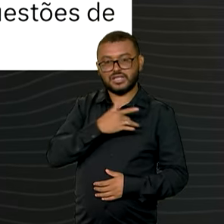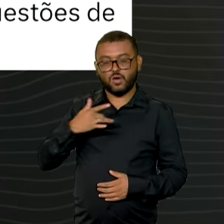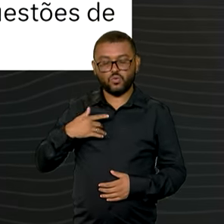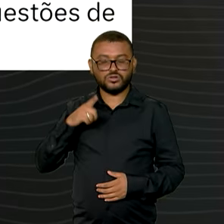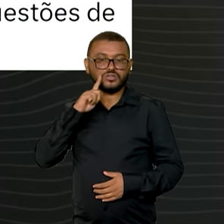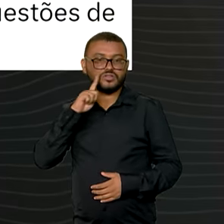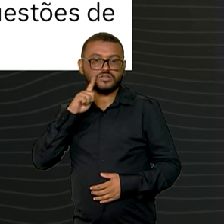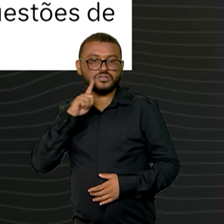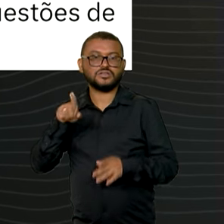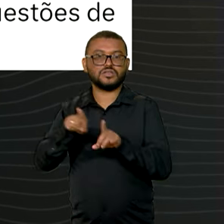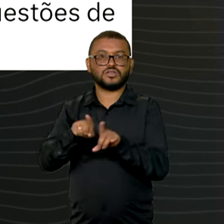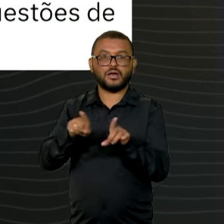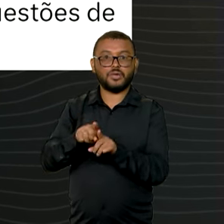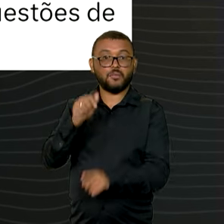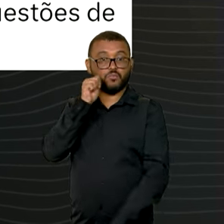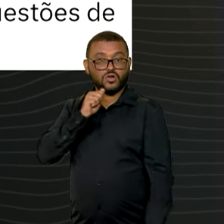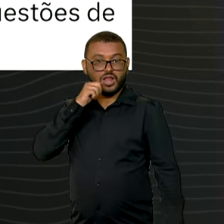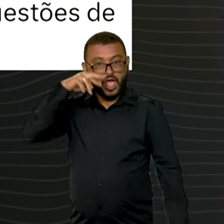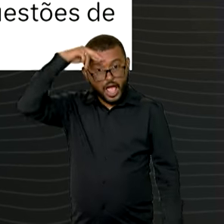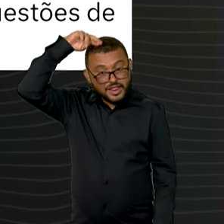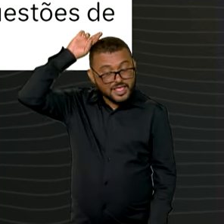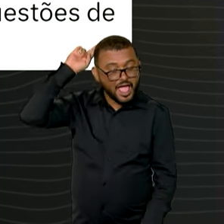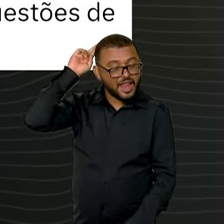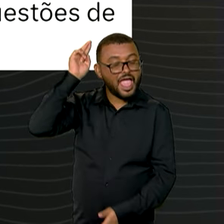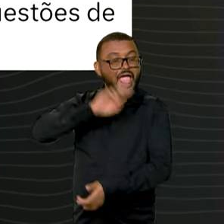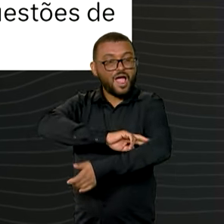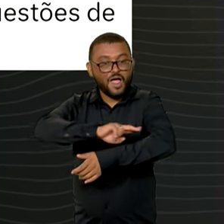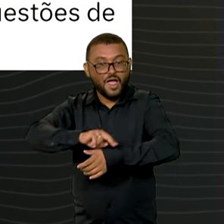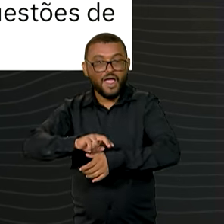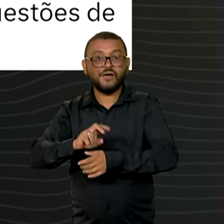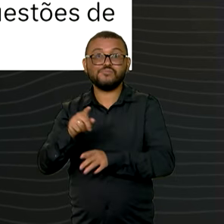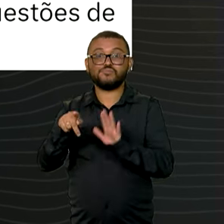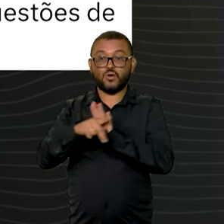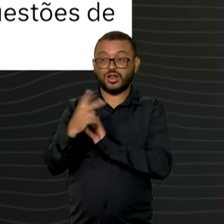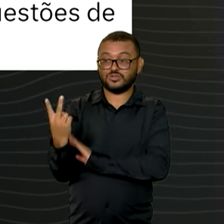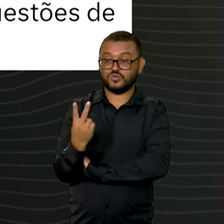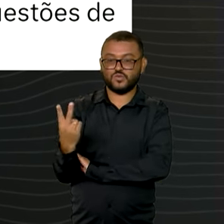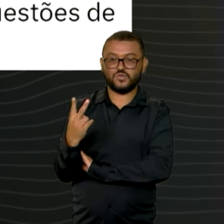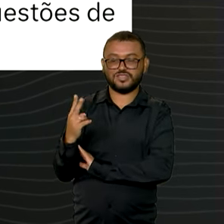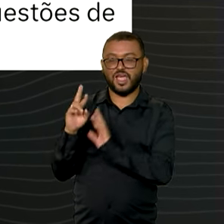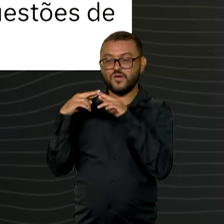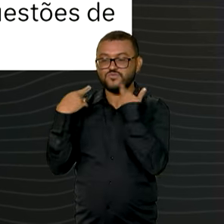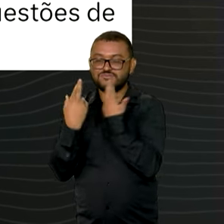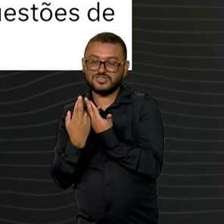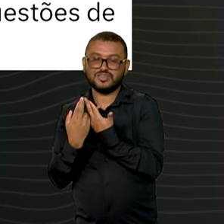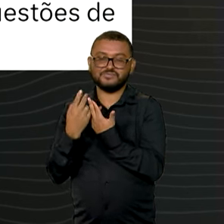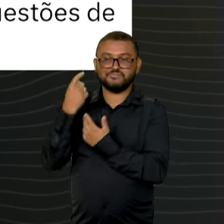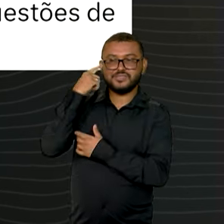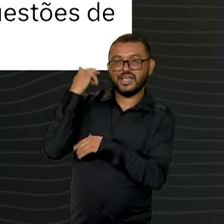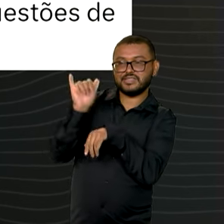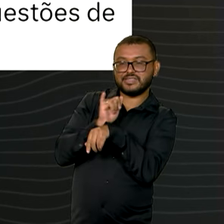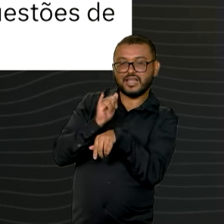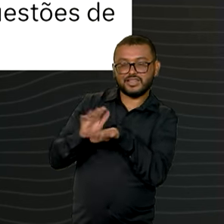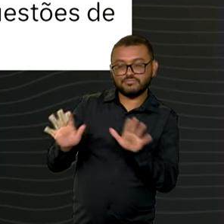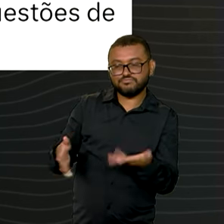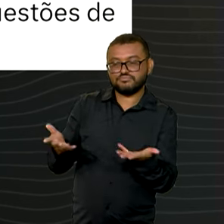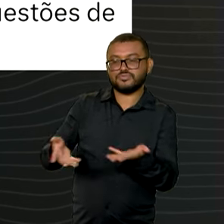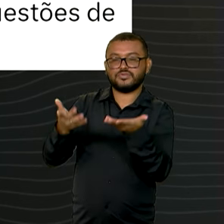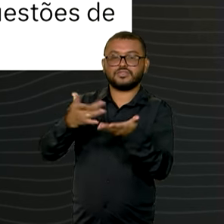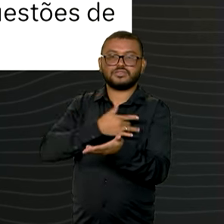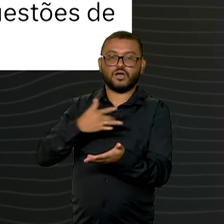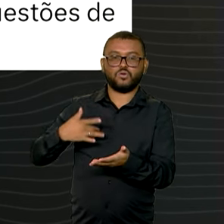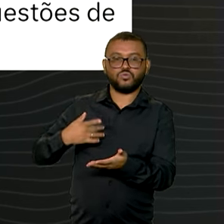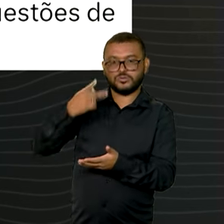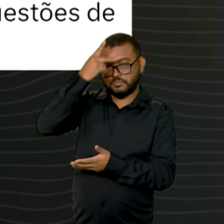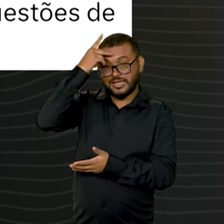e da Igualdade Racial, Aniele Franco. Segundo Nízia, as duas se reuniram para discutir formas de promover a saúde da